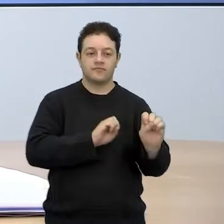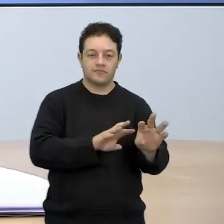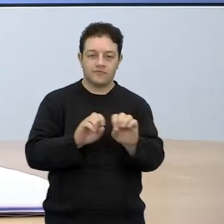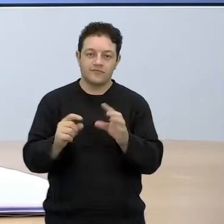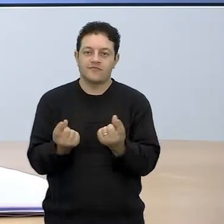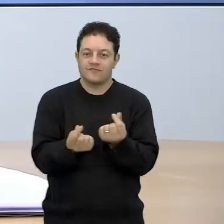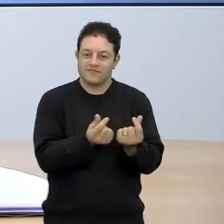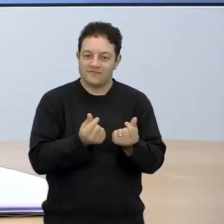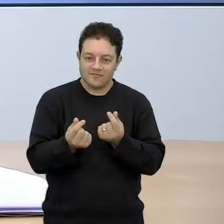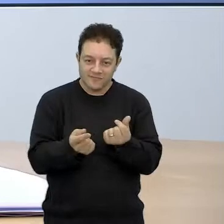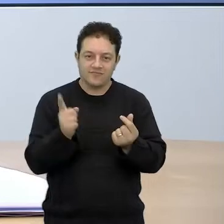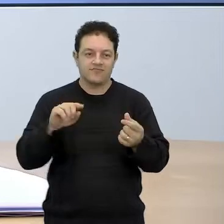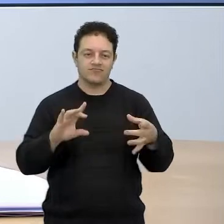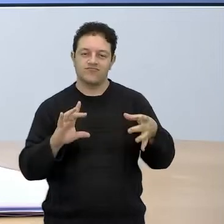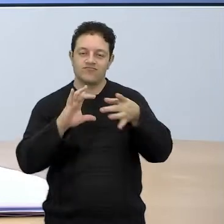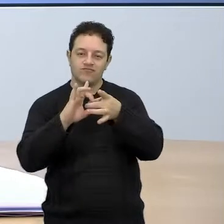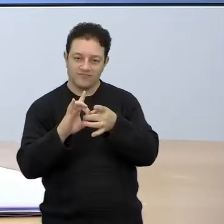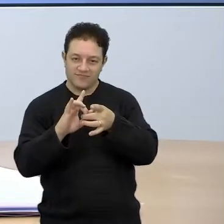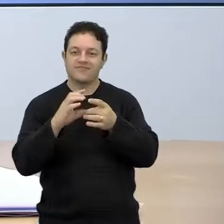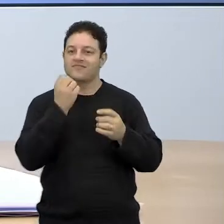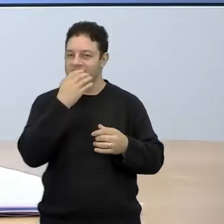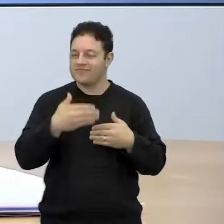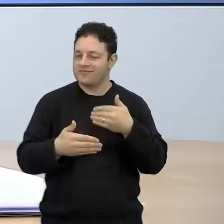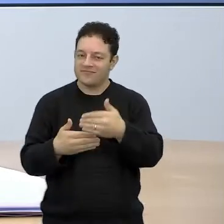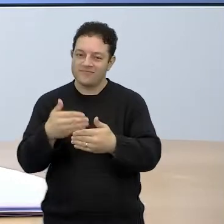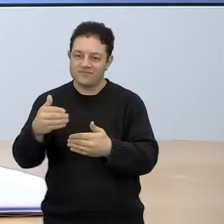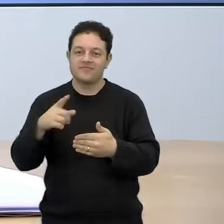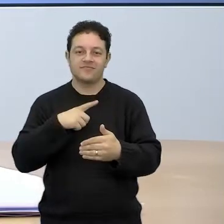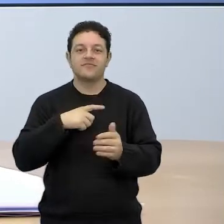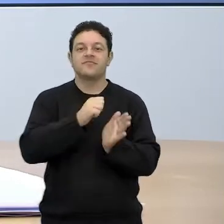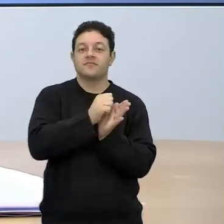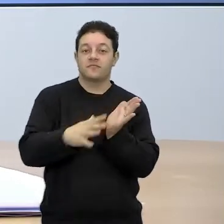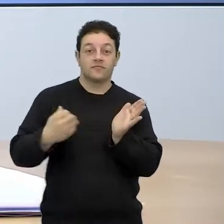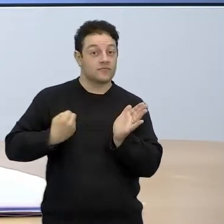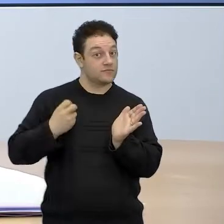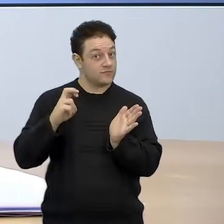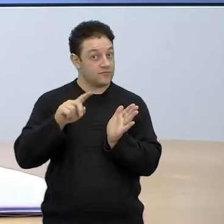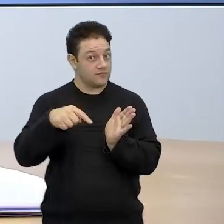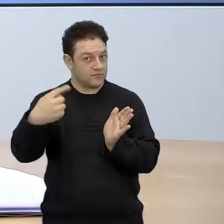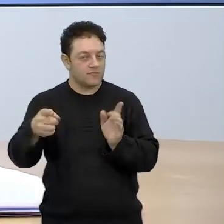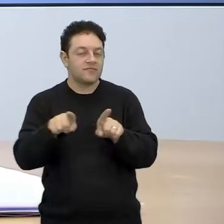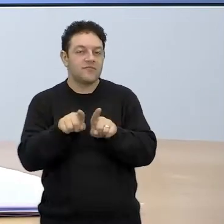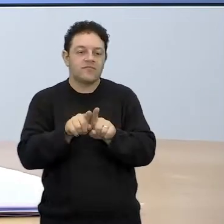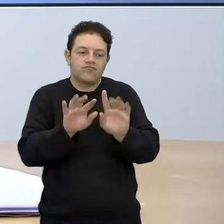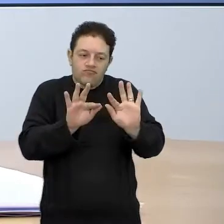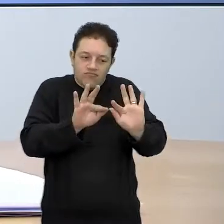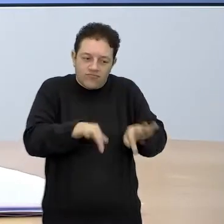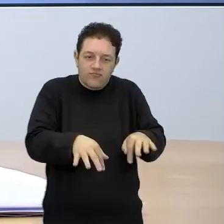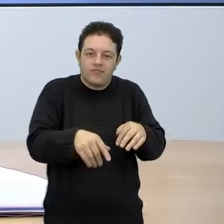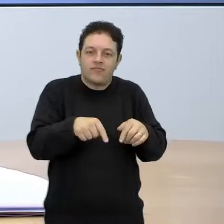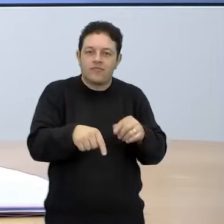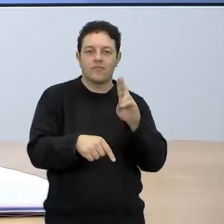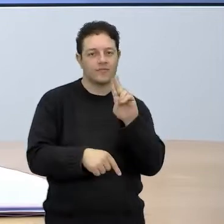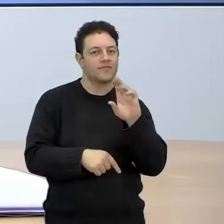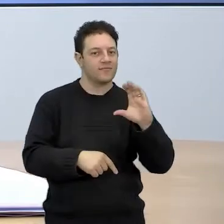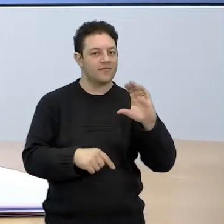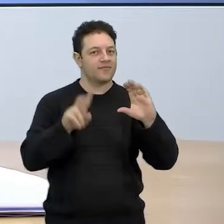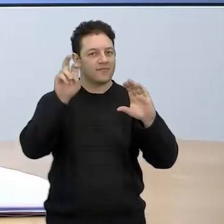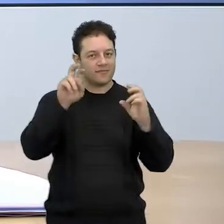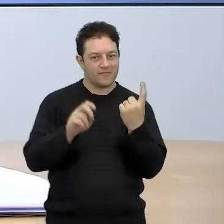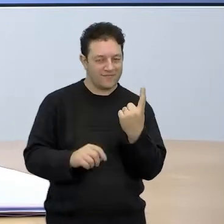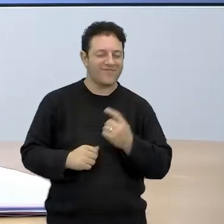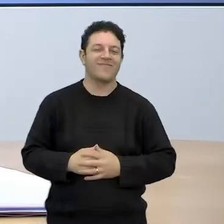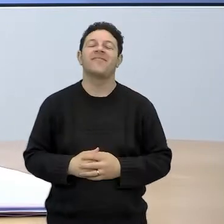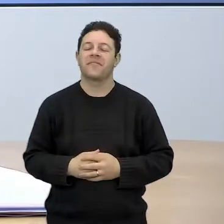financeira em conexão. estamos caminhando aí para a atividade 5 e o encerramento dessa UC1.